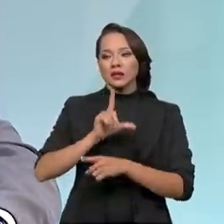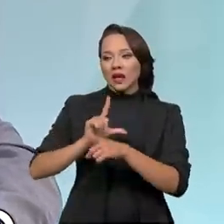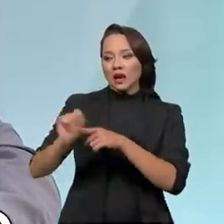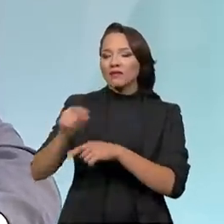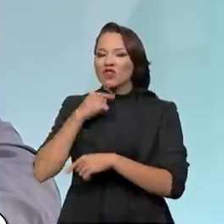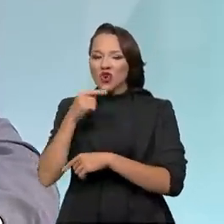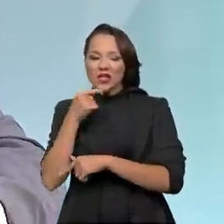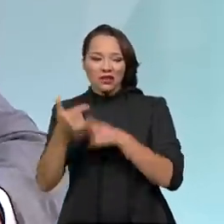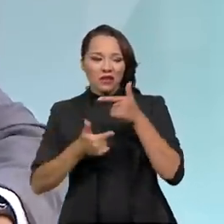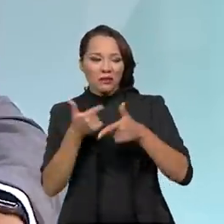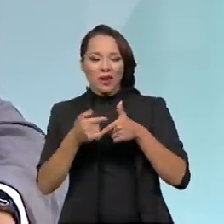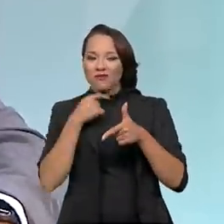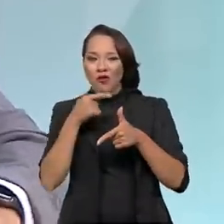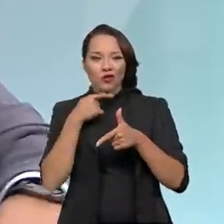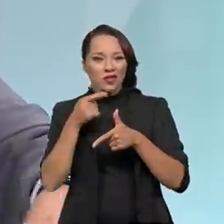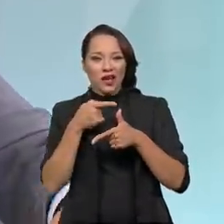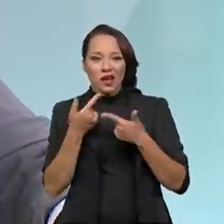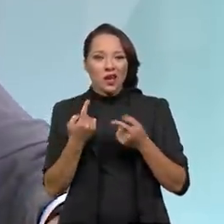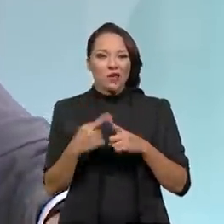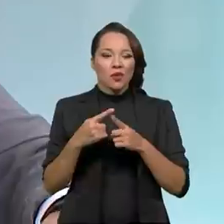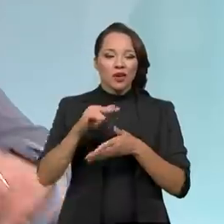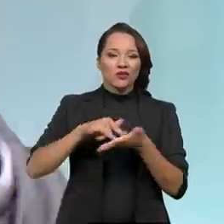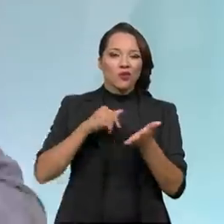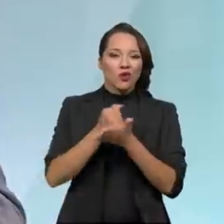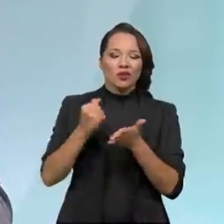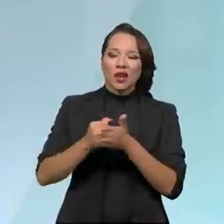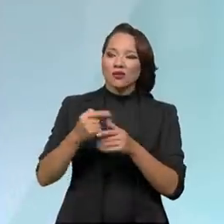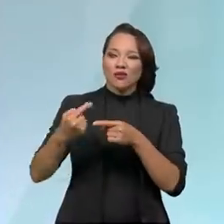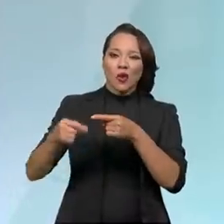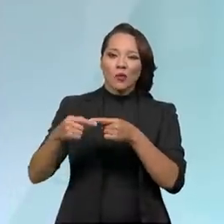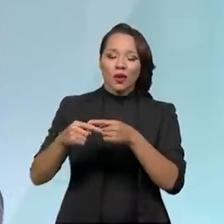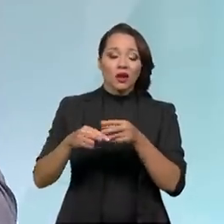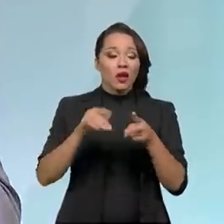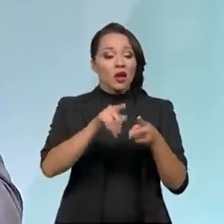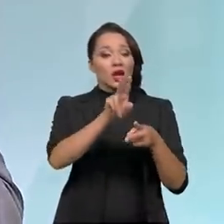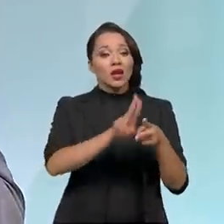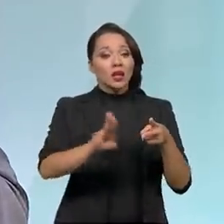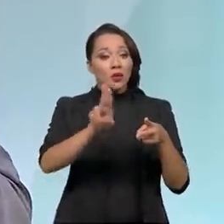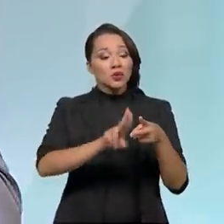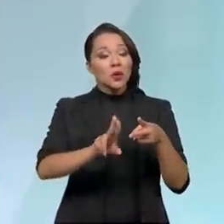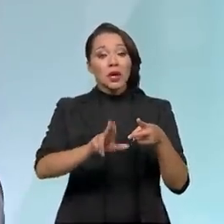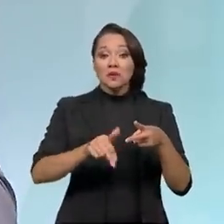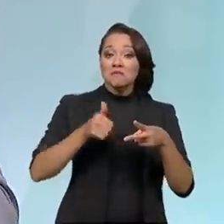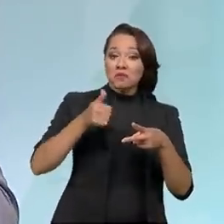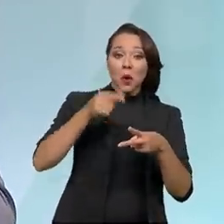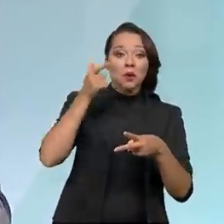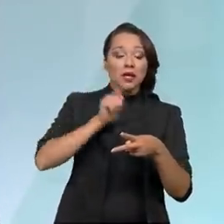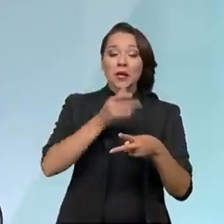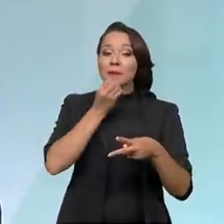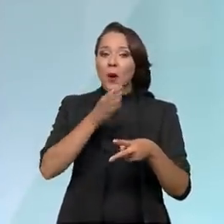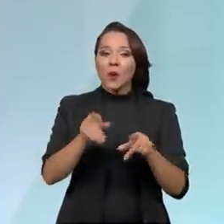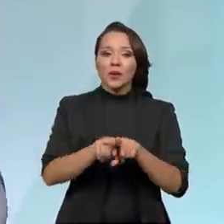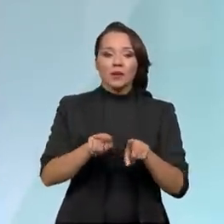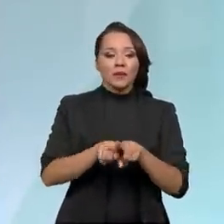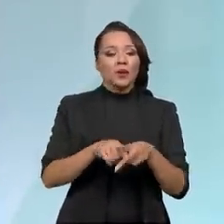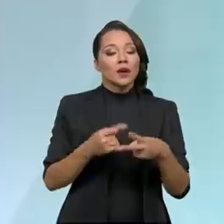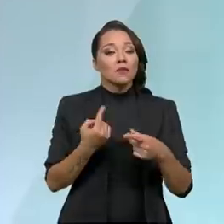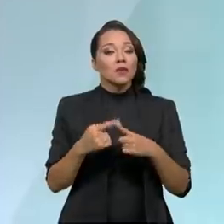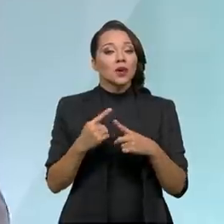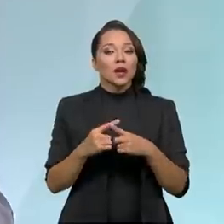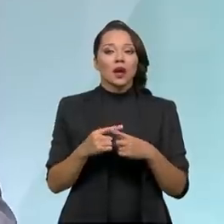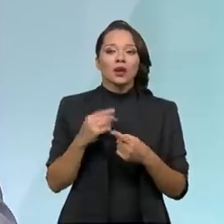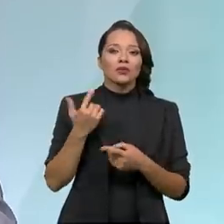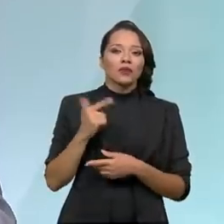consegue mais fazer a operação em função daquele contrato que é inadequado. Ganha o usuário, que não vai